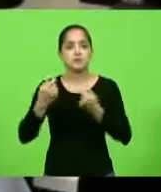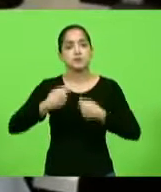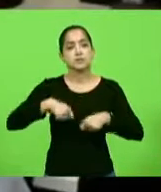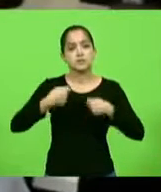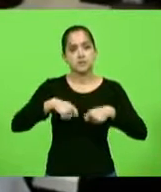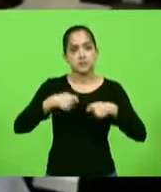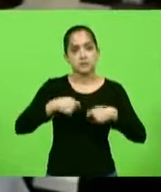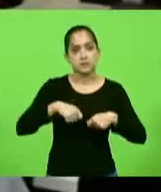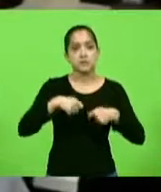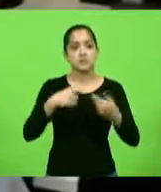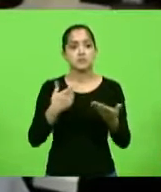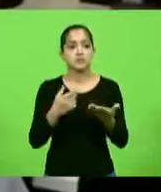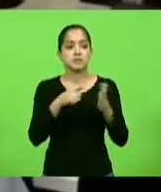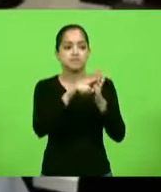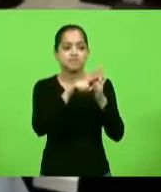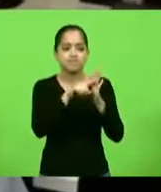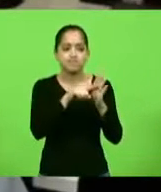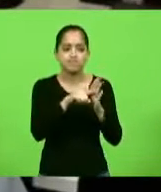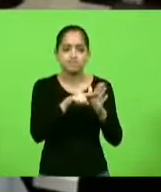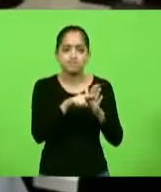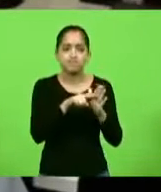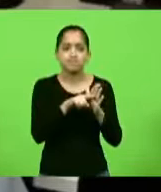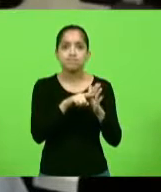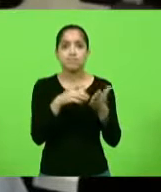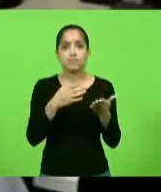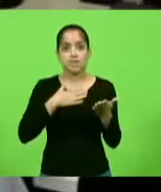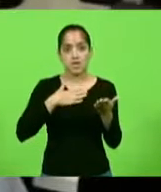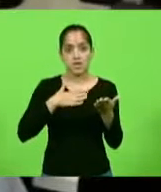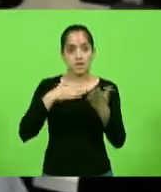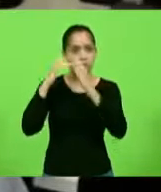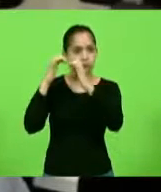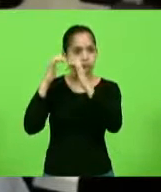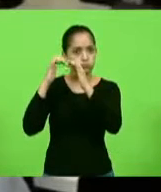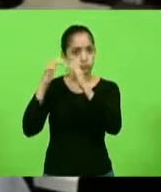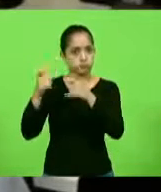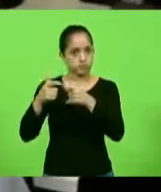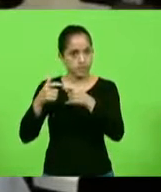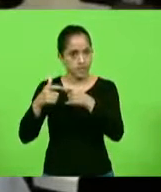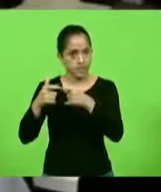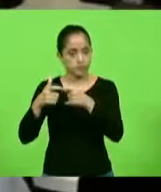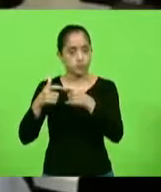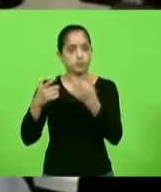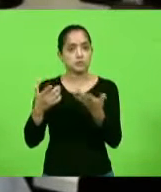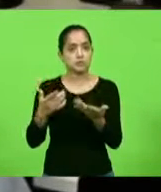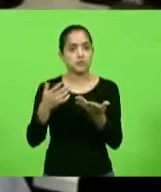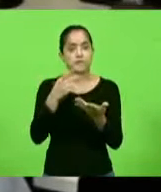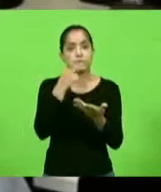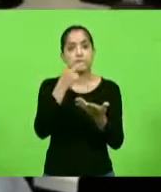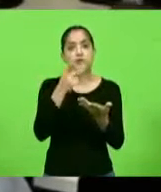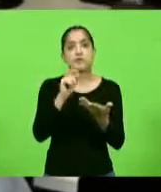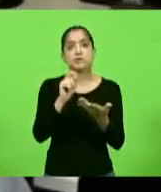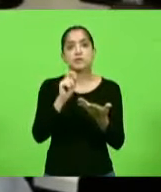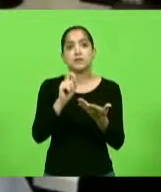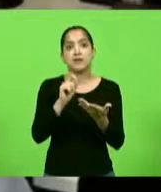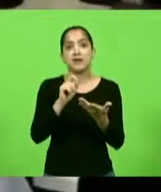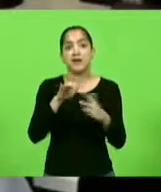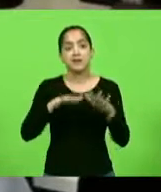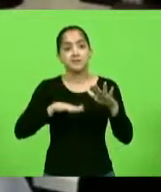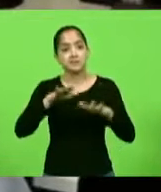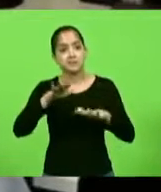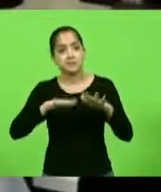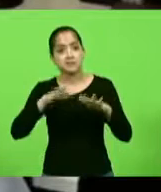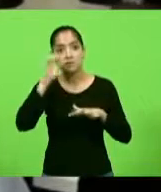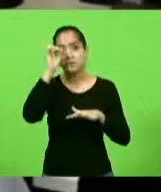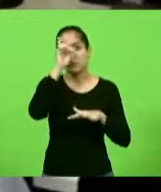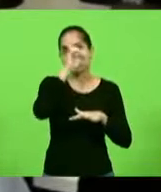de um diagnóstico. Porque eu, como neurologista, como médico, eu tenho a dizer para vocês que nem sempre, principalmente